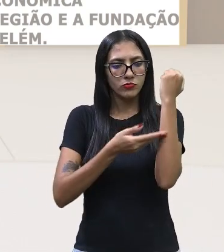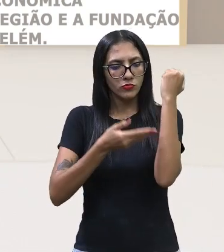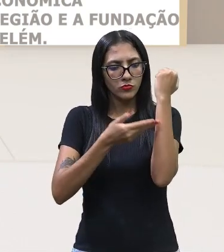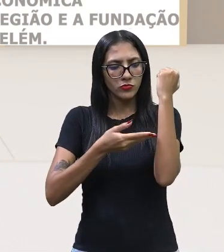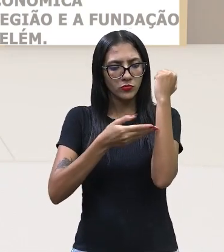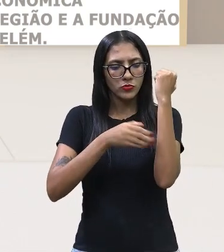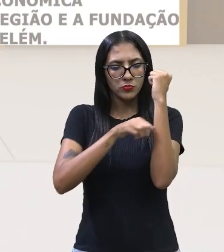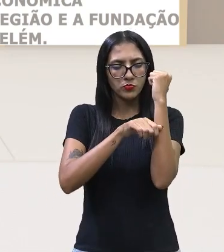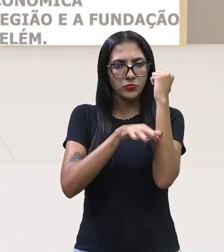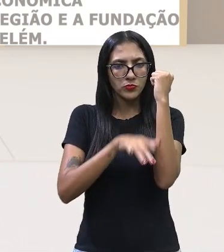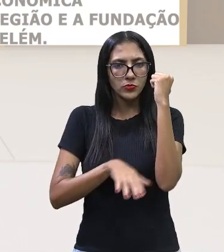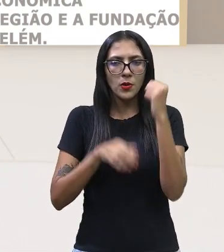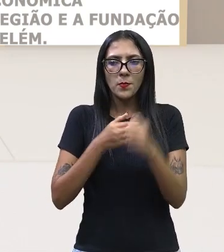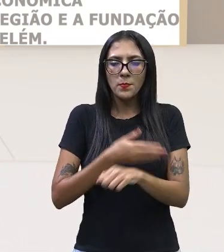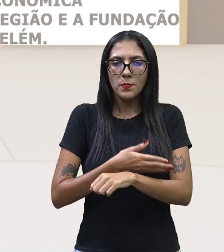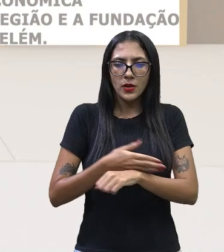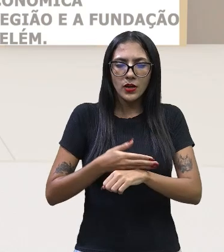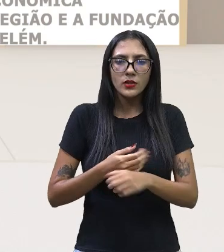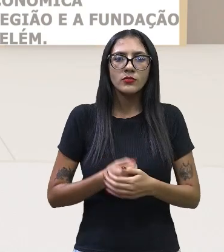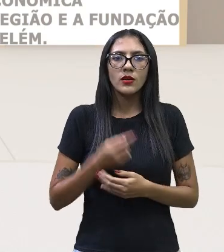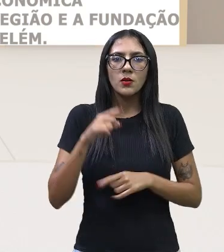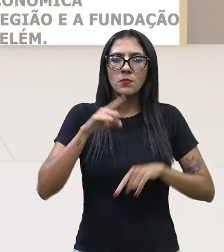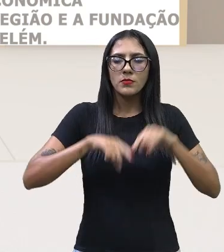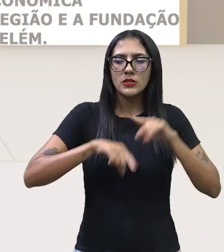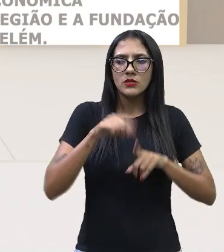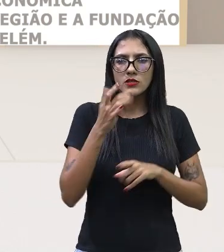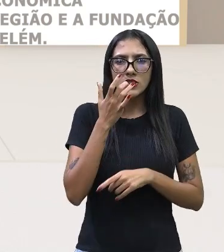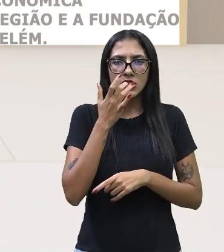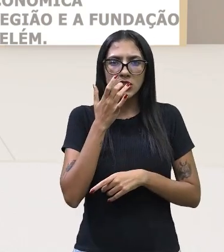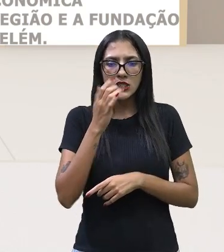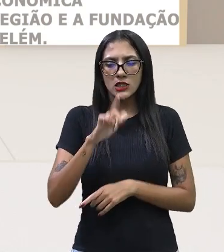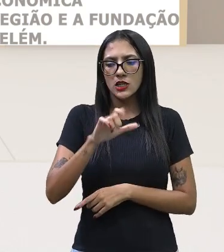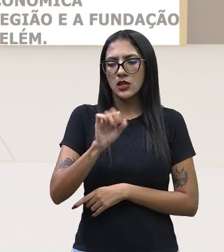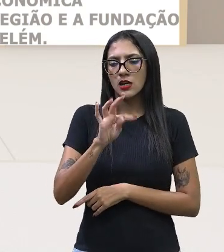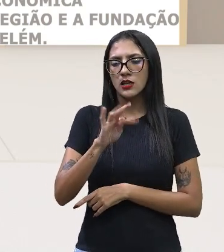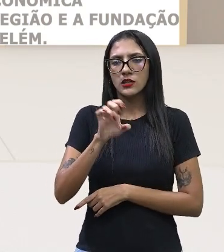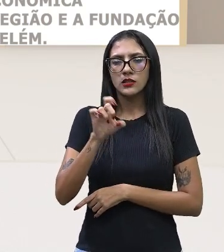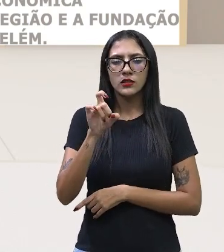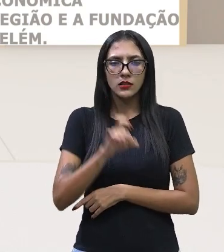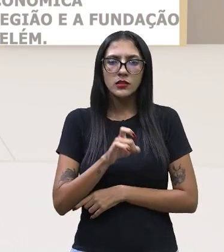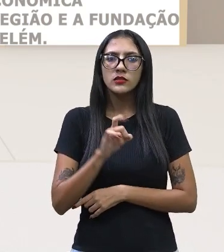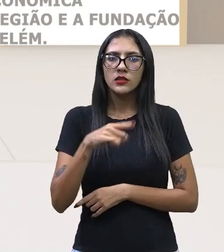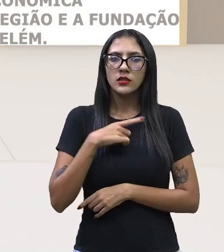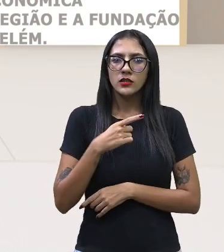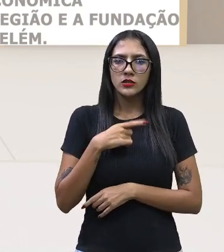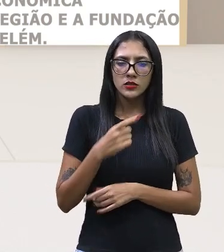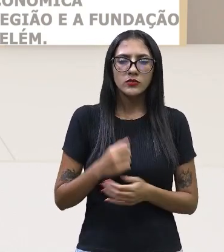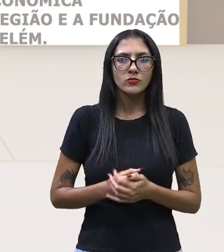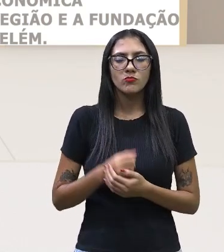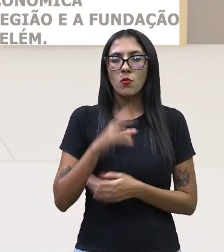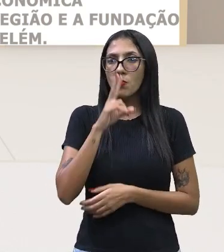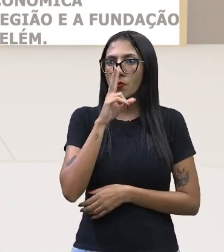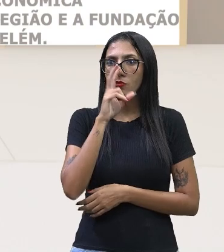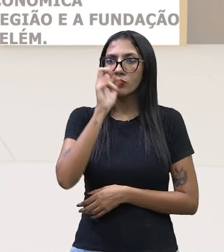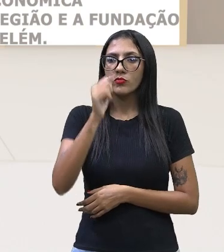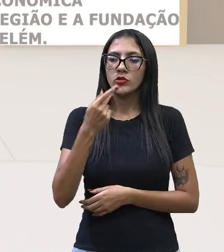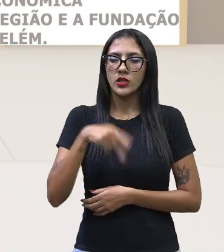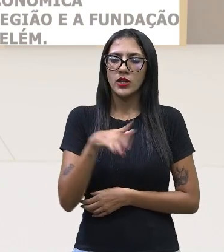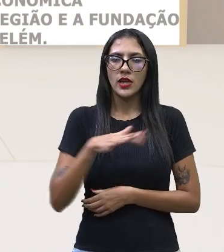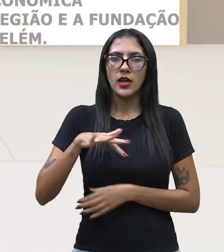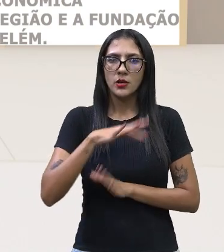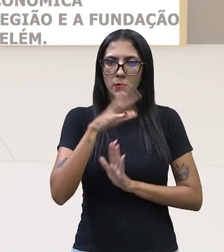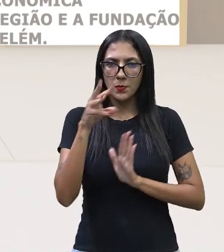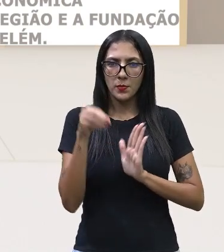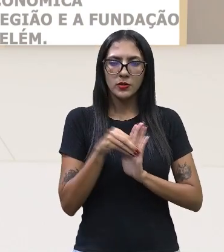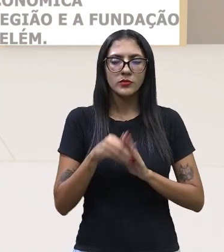chamada economia do látex, né, gente? Onde o ciclo da borracha prepondera aqui na região amazônica.